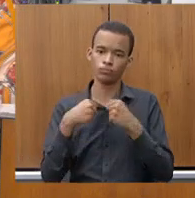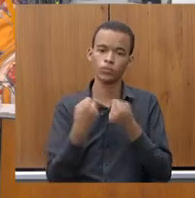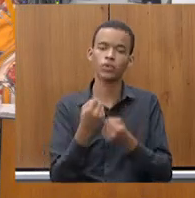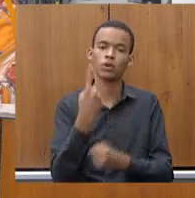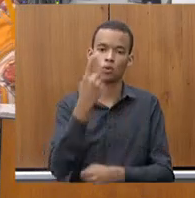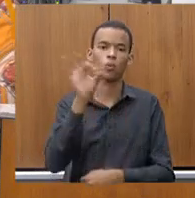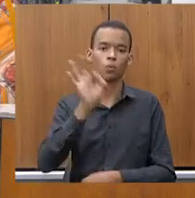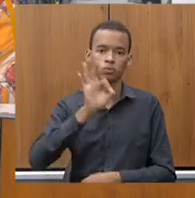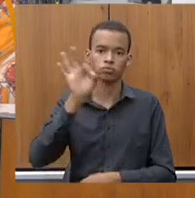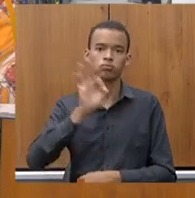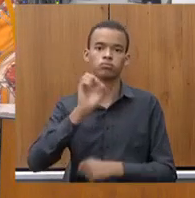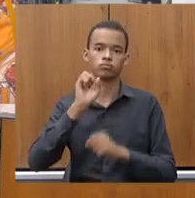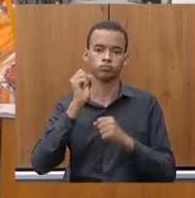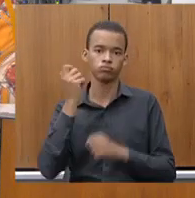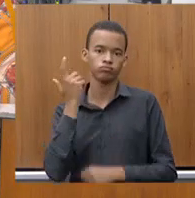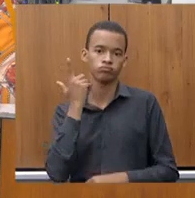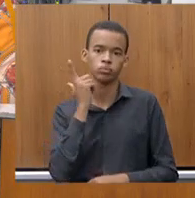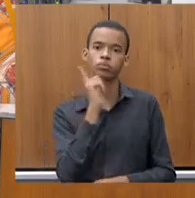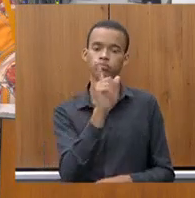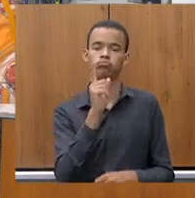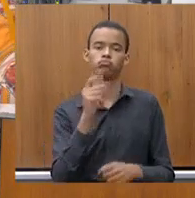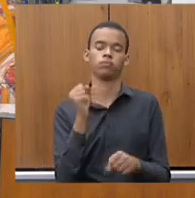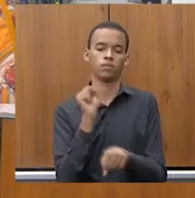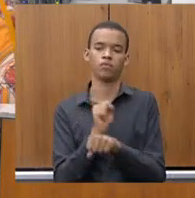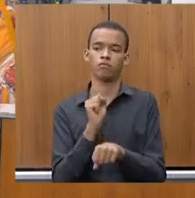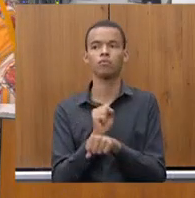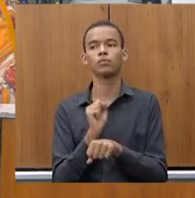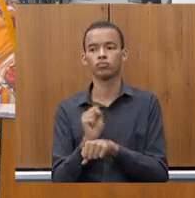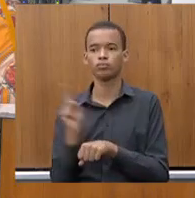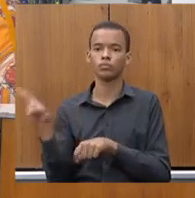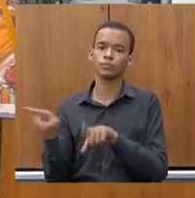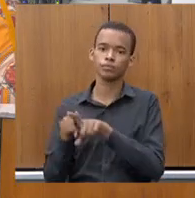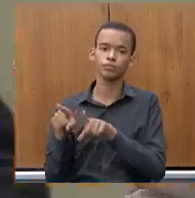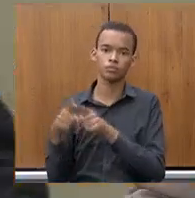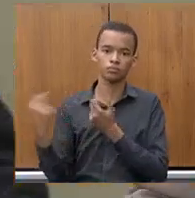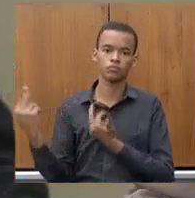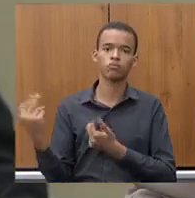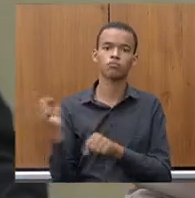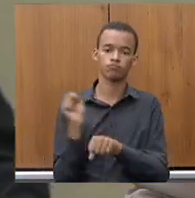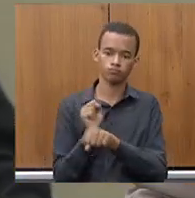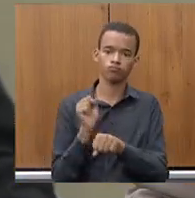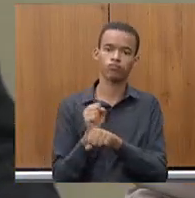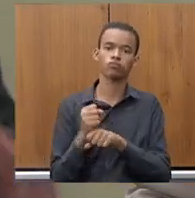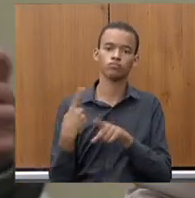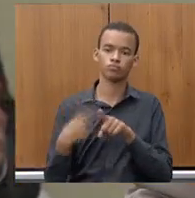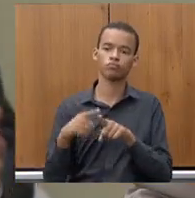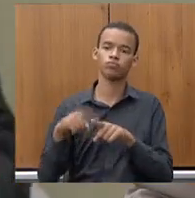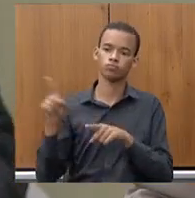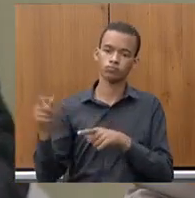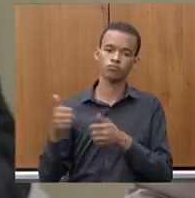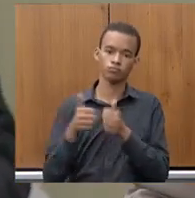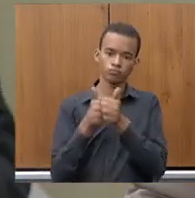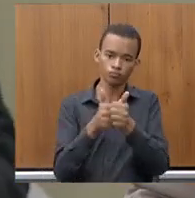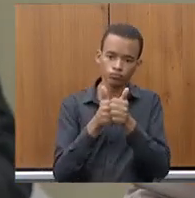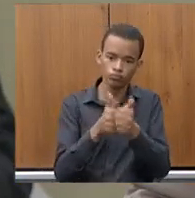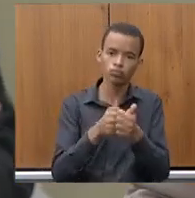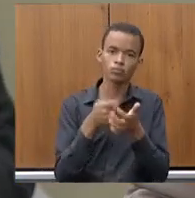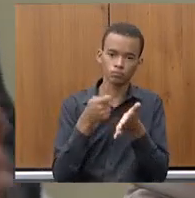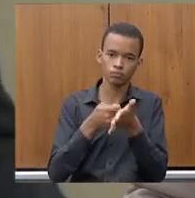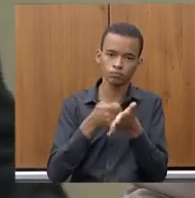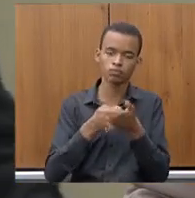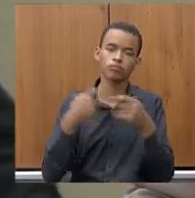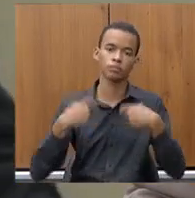que é o que nós esperamos, que é o que a senhora está sempre cobrando aqui da gente e eu espero que na